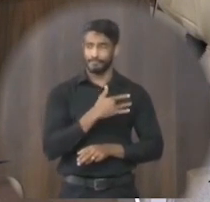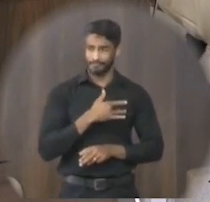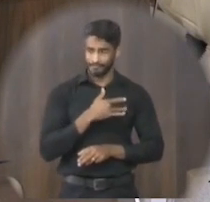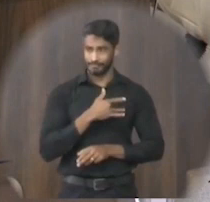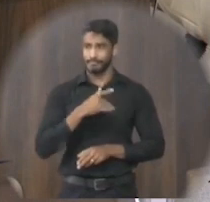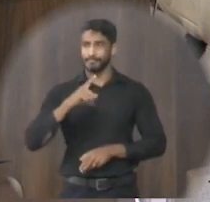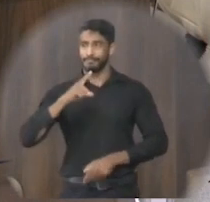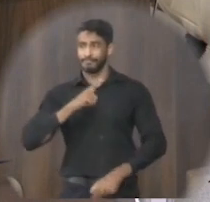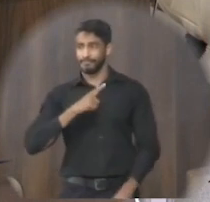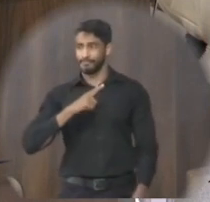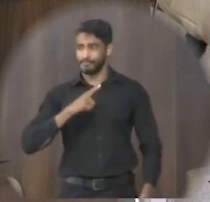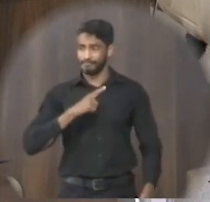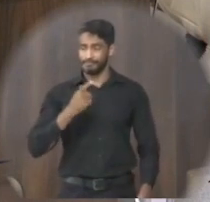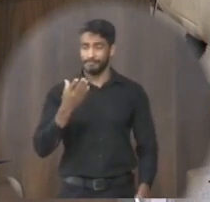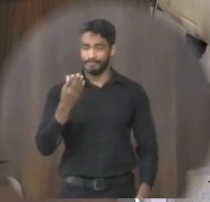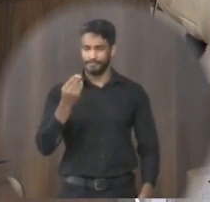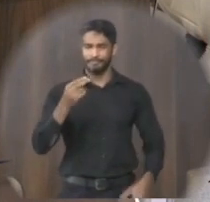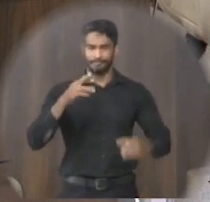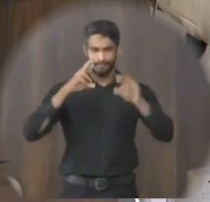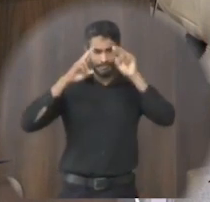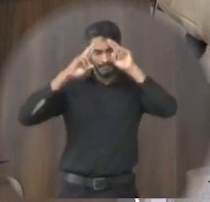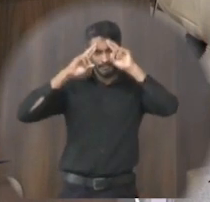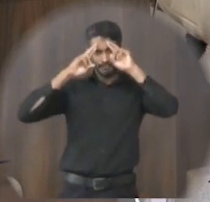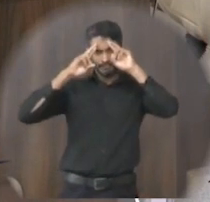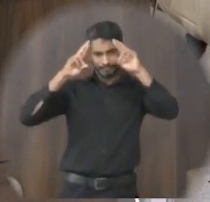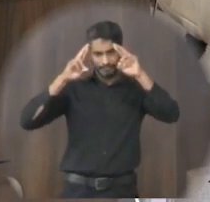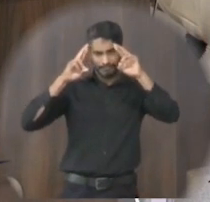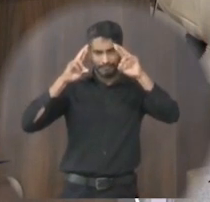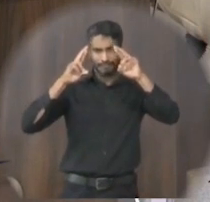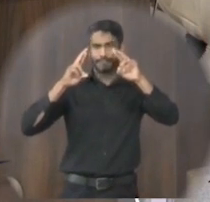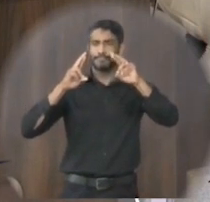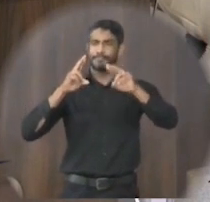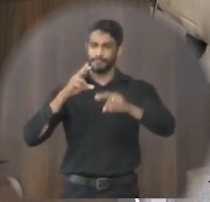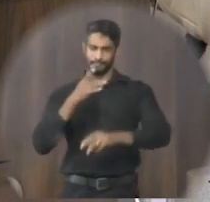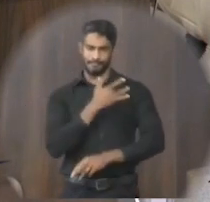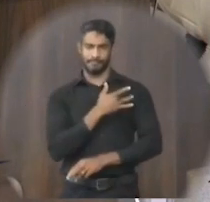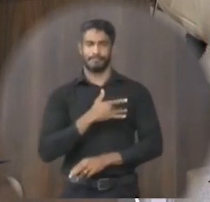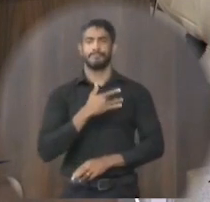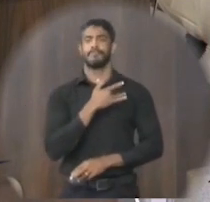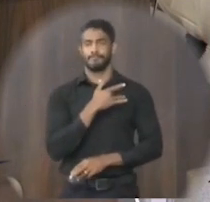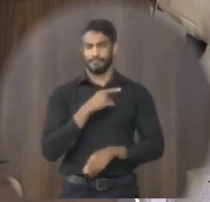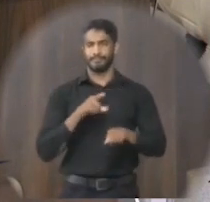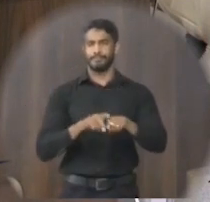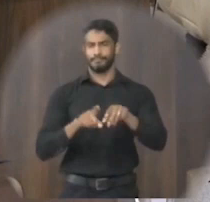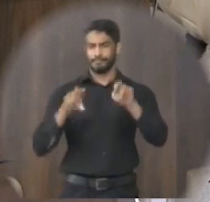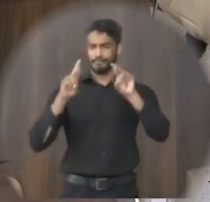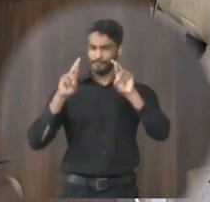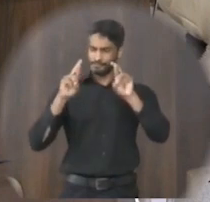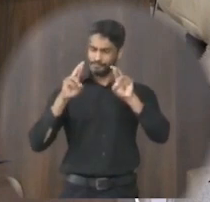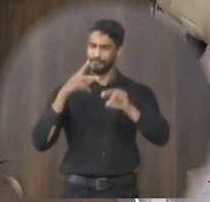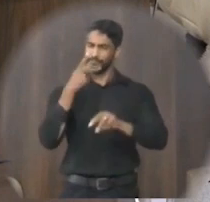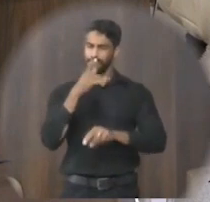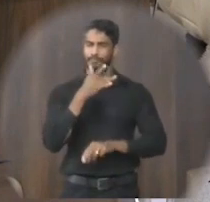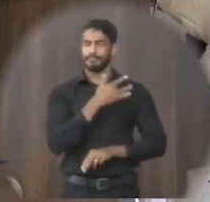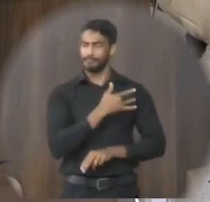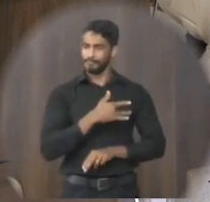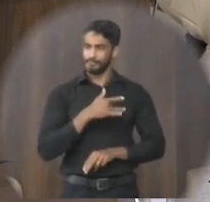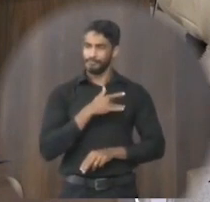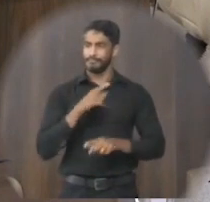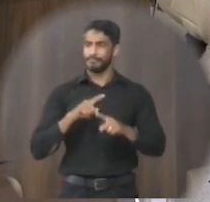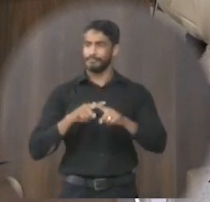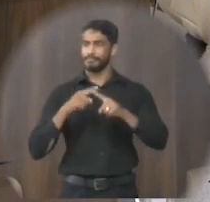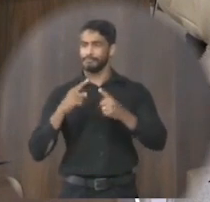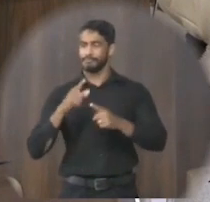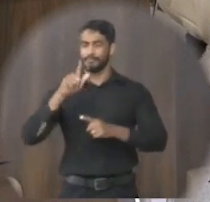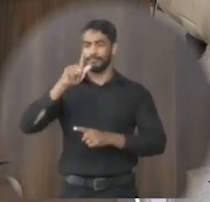tem muito respeito a entidade cruzeiro e aos torcedores dessa entidade mas